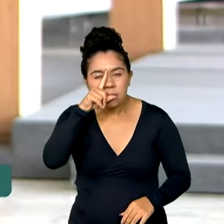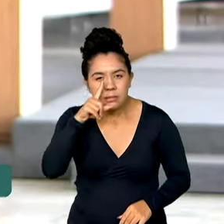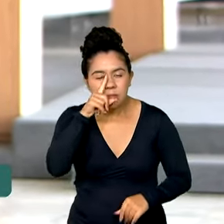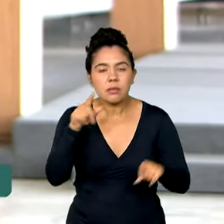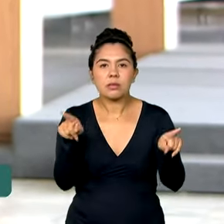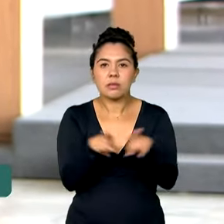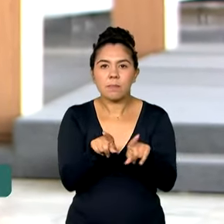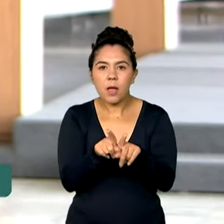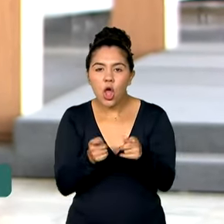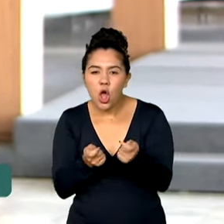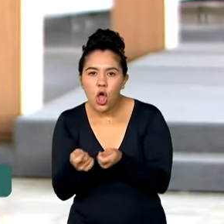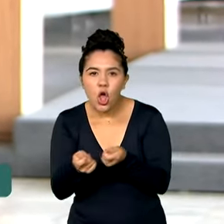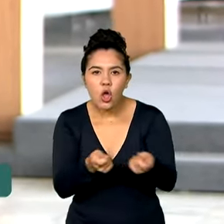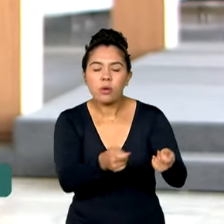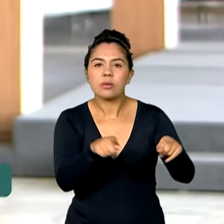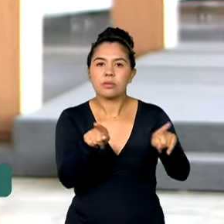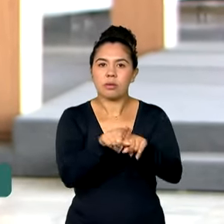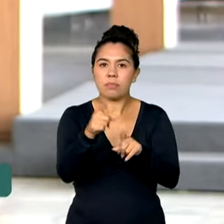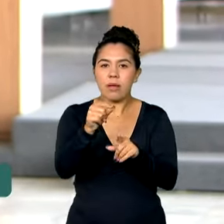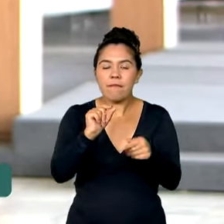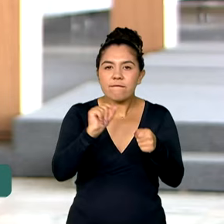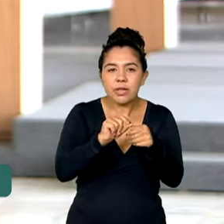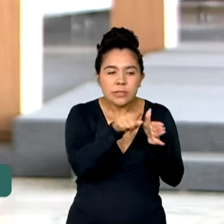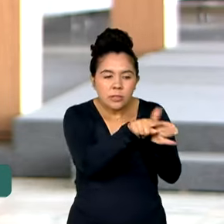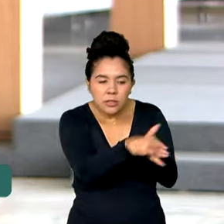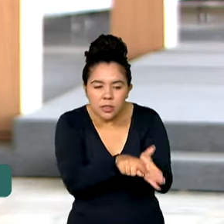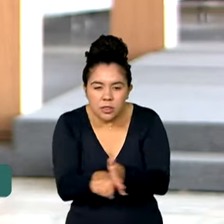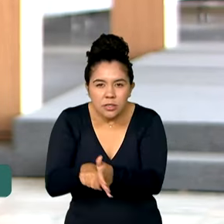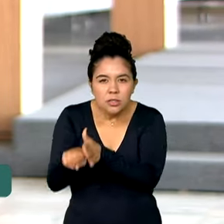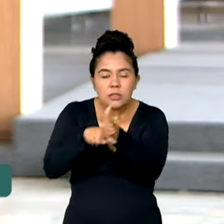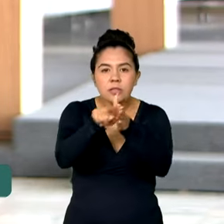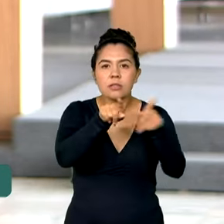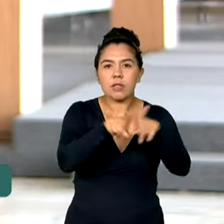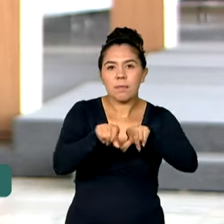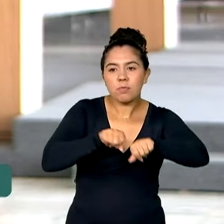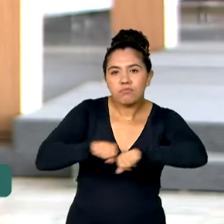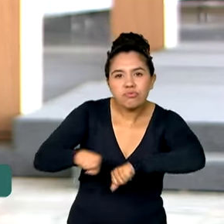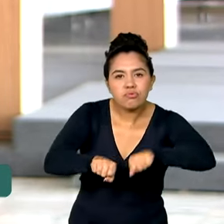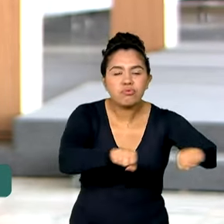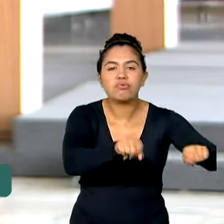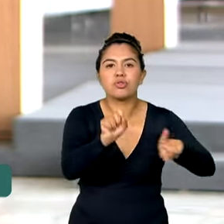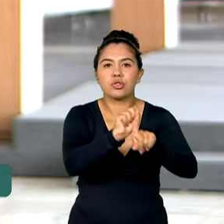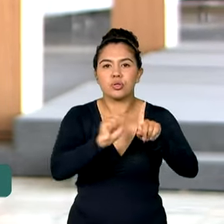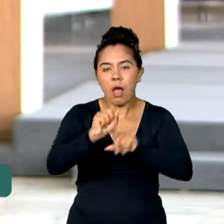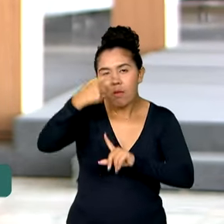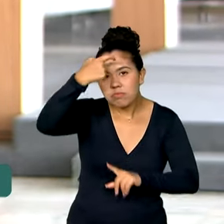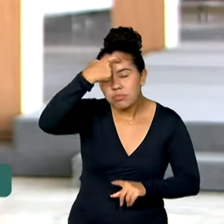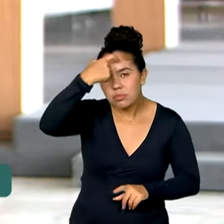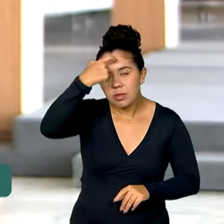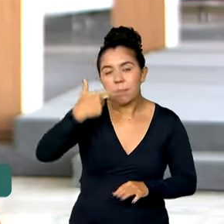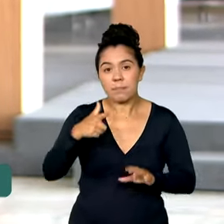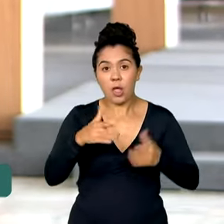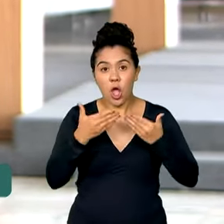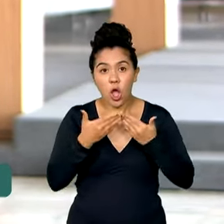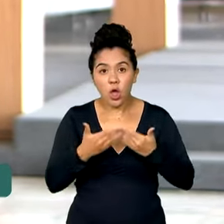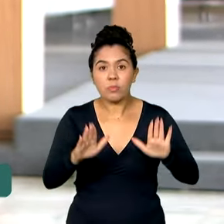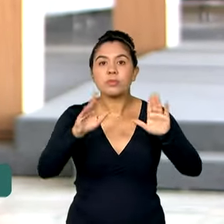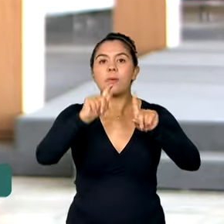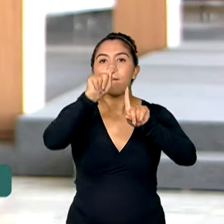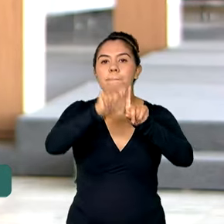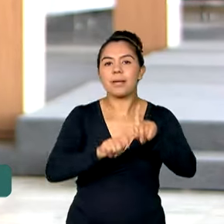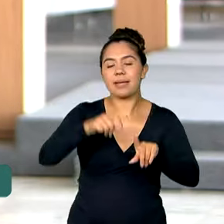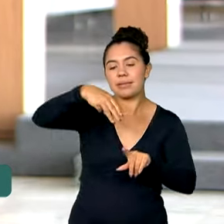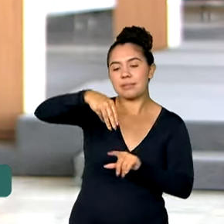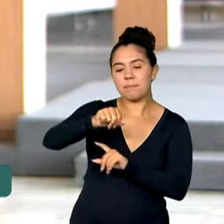controle vetorial, financiamento de pesquisas e mobilização social. As discussões para a elaboração do plano começaram em maio